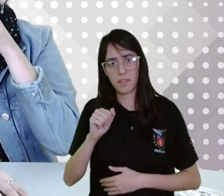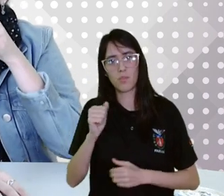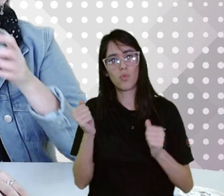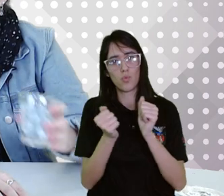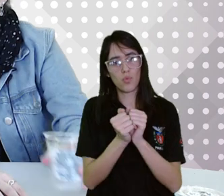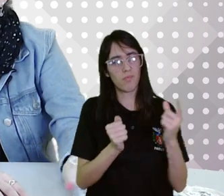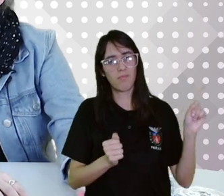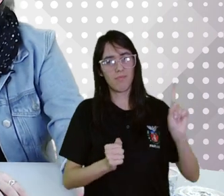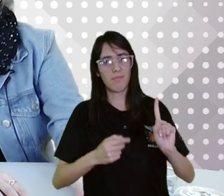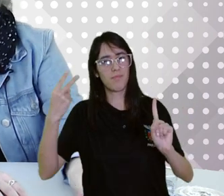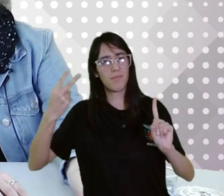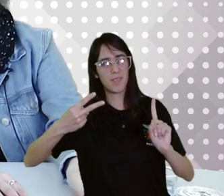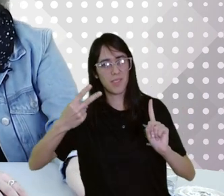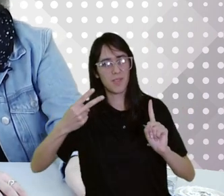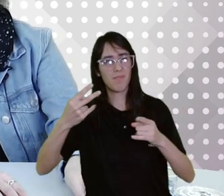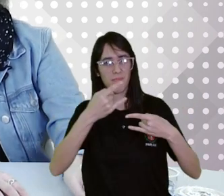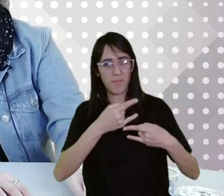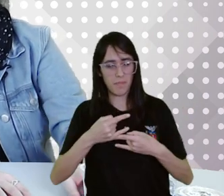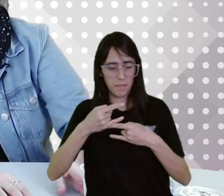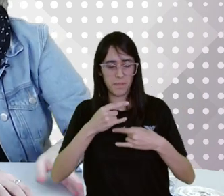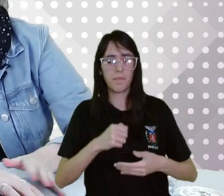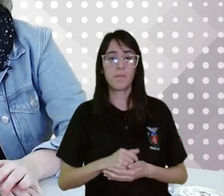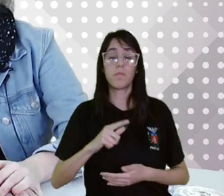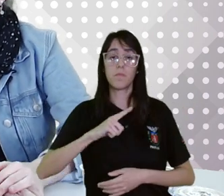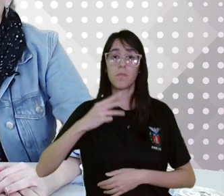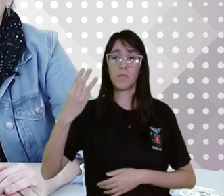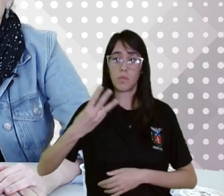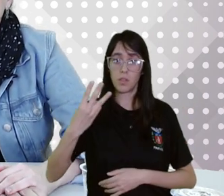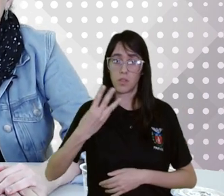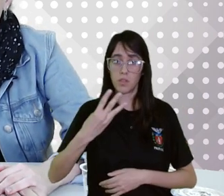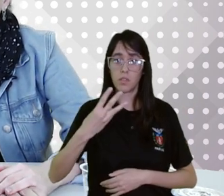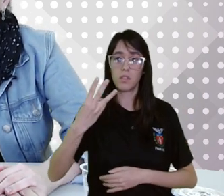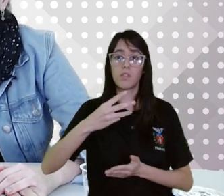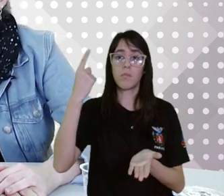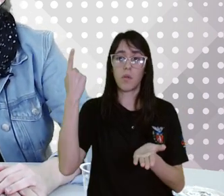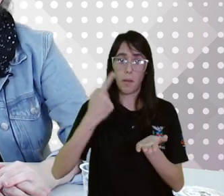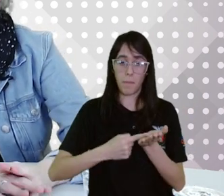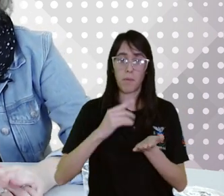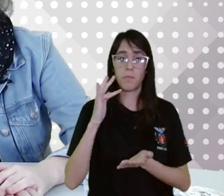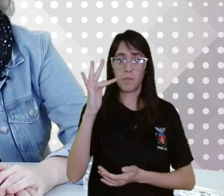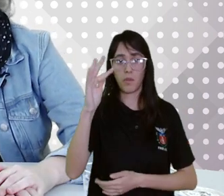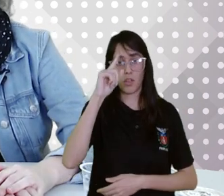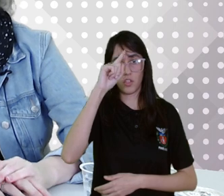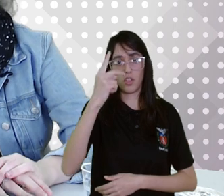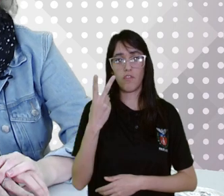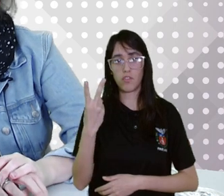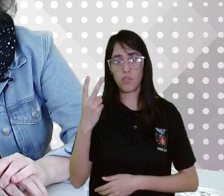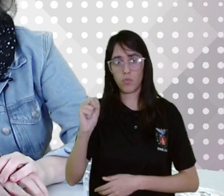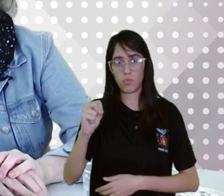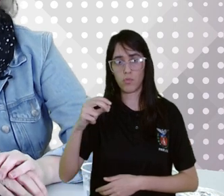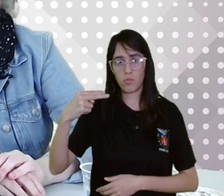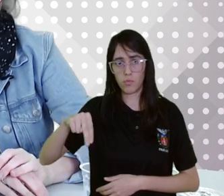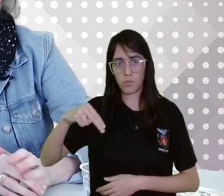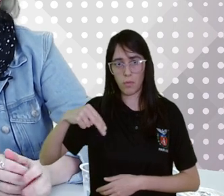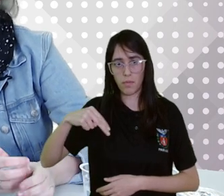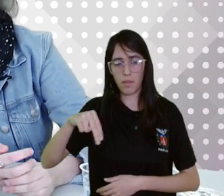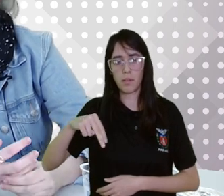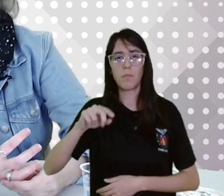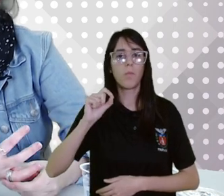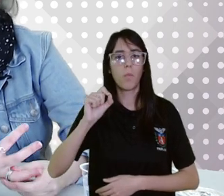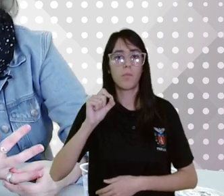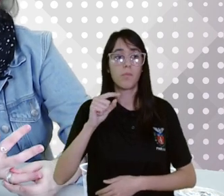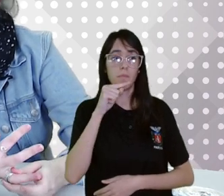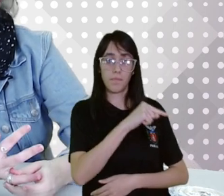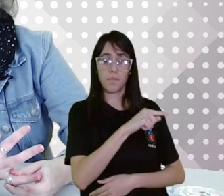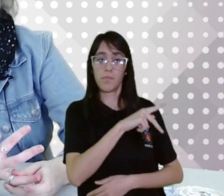segundo encontro, temos aí já o nosso terceiro encontro marcado, professora, dia 28, onde a professora irá